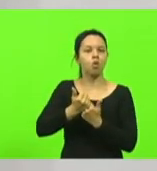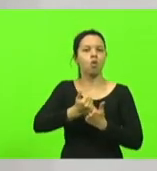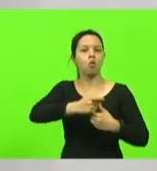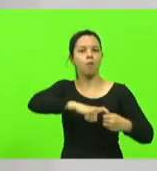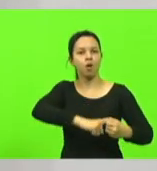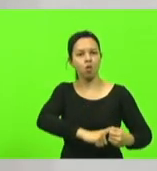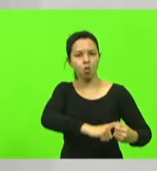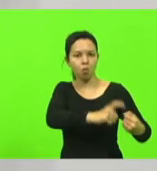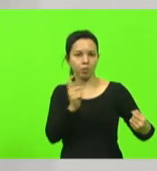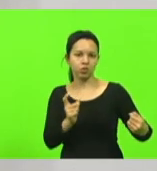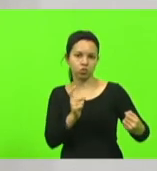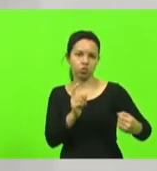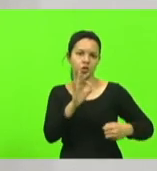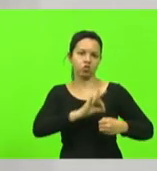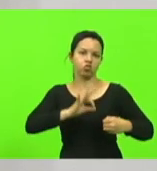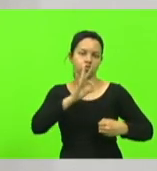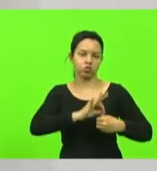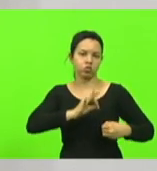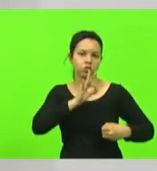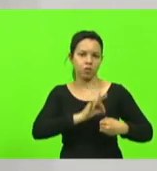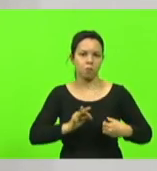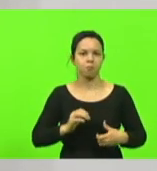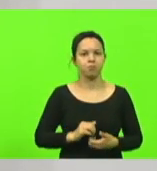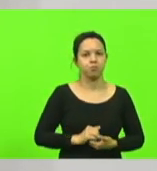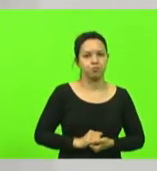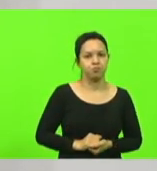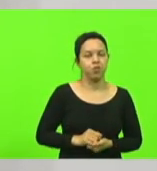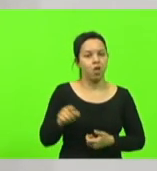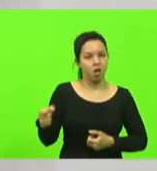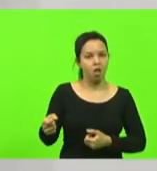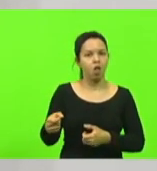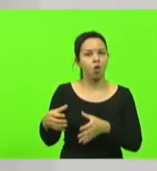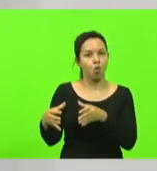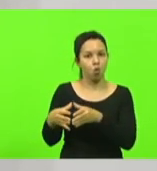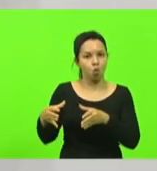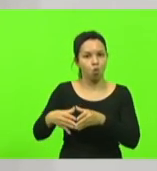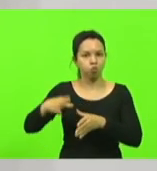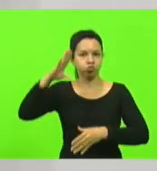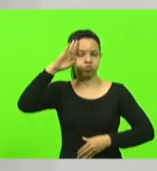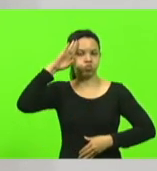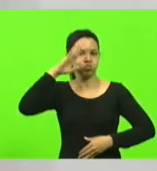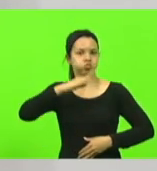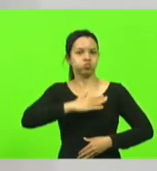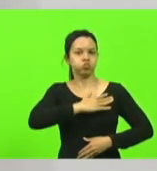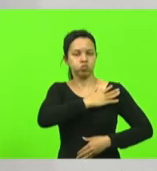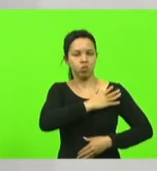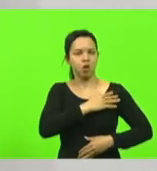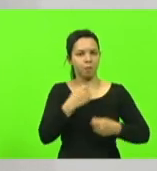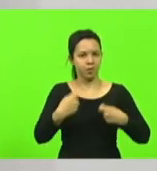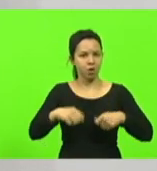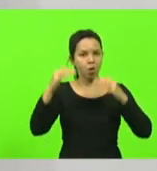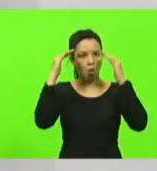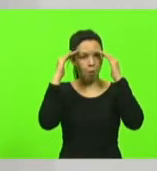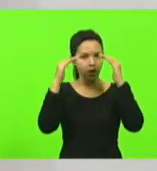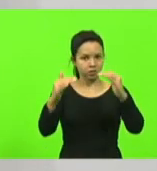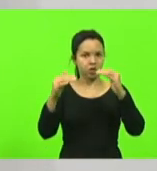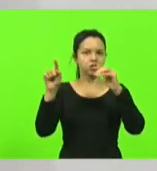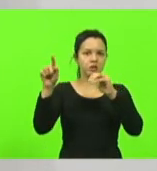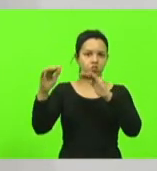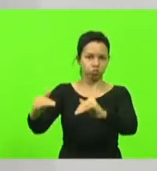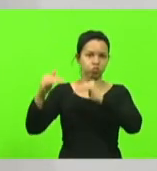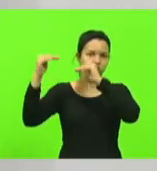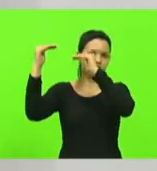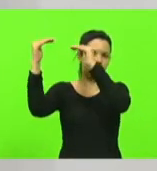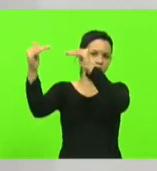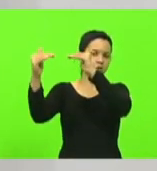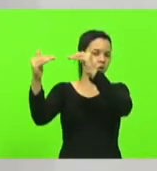ora as forças armadas devem obediência ao supremo e não o contrário poder militar é